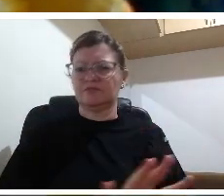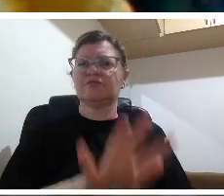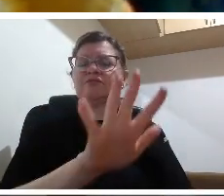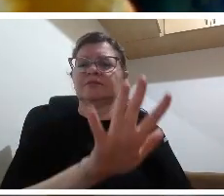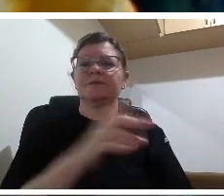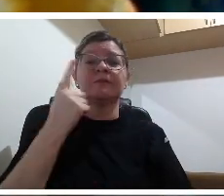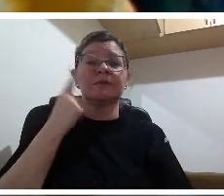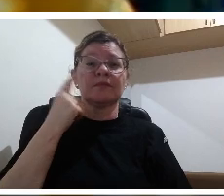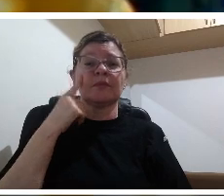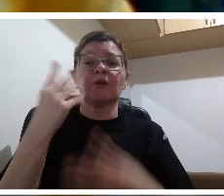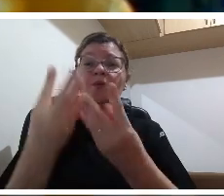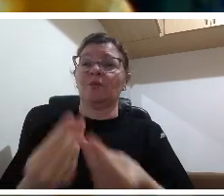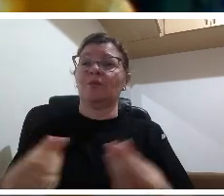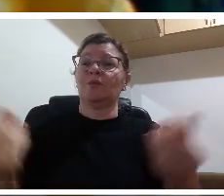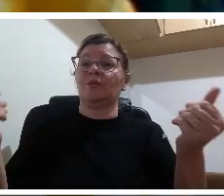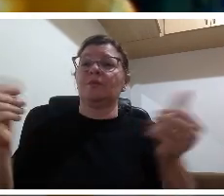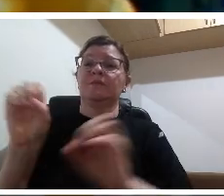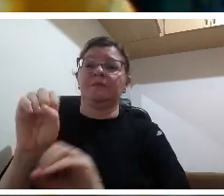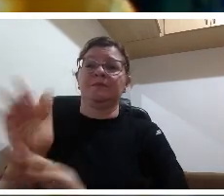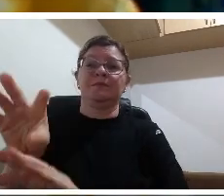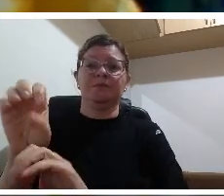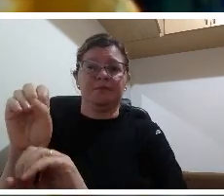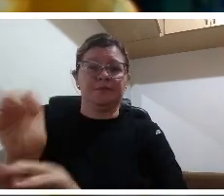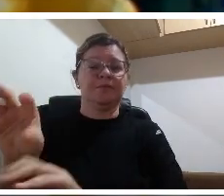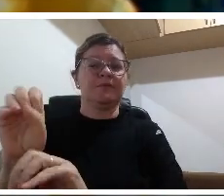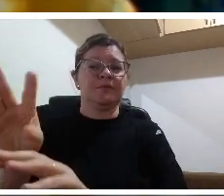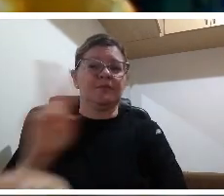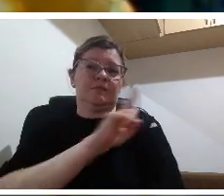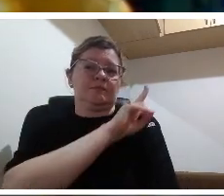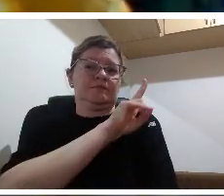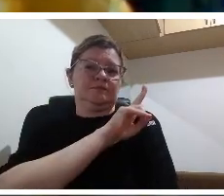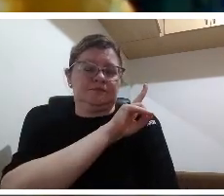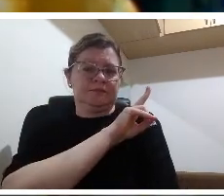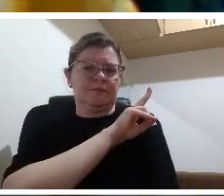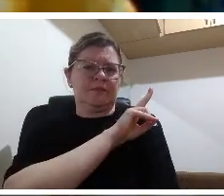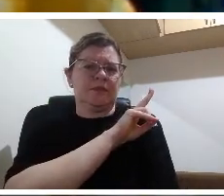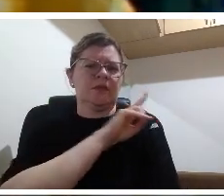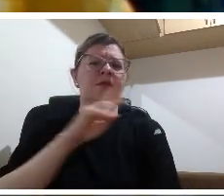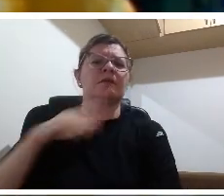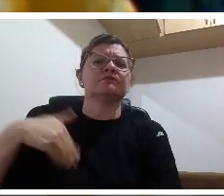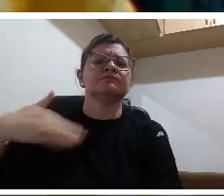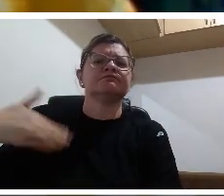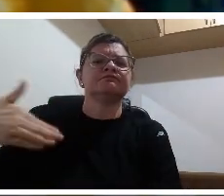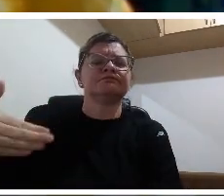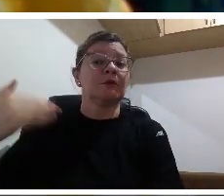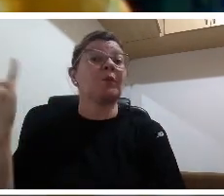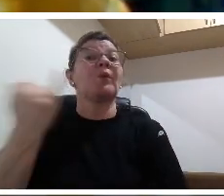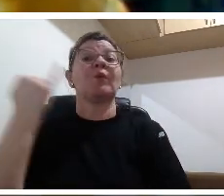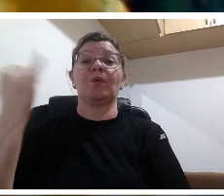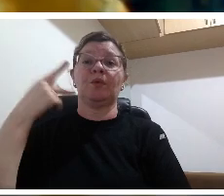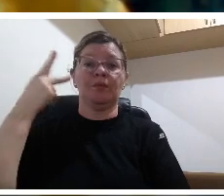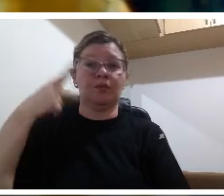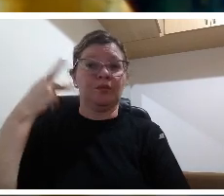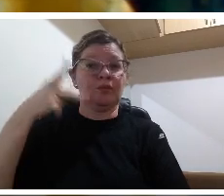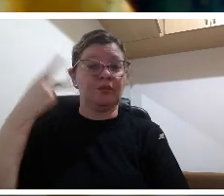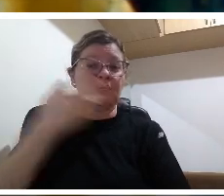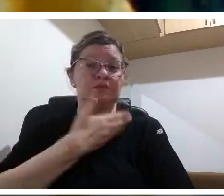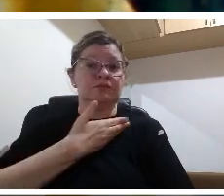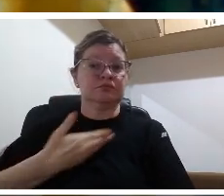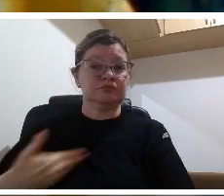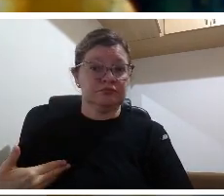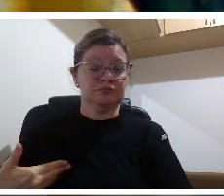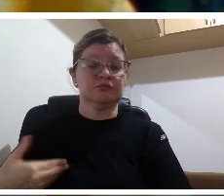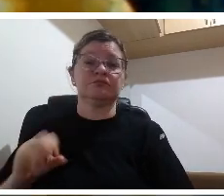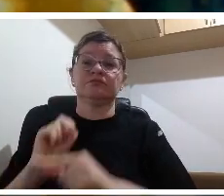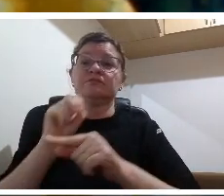ingresso nós criamos estudantes nas universidades a gente diria não só universidade pública mas